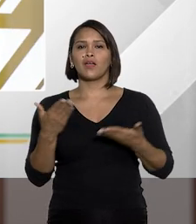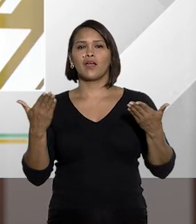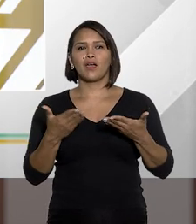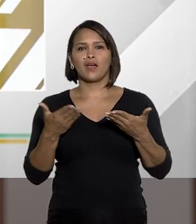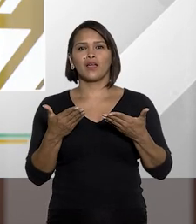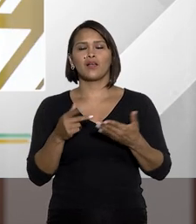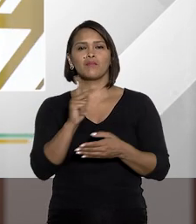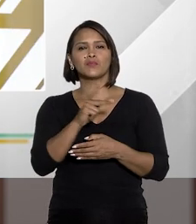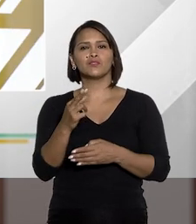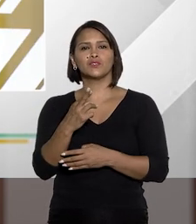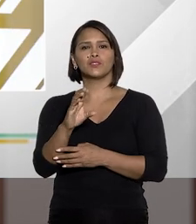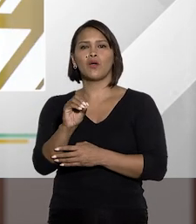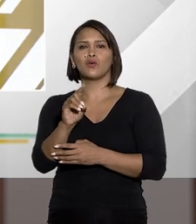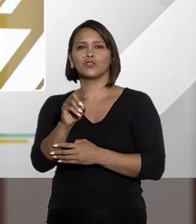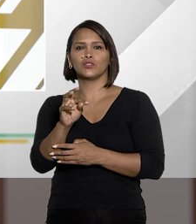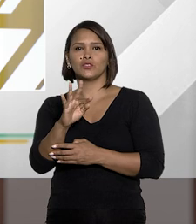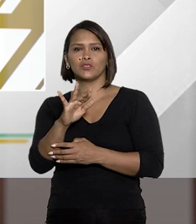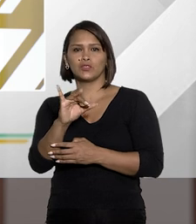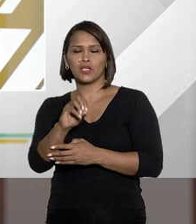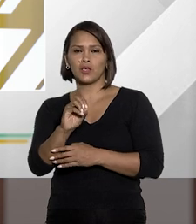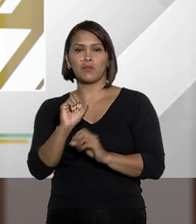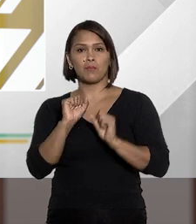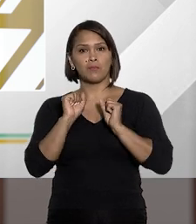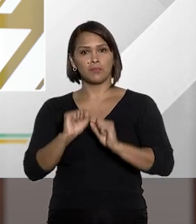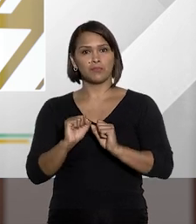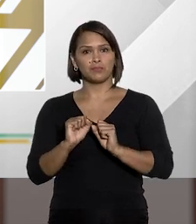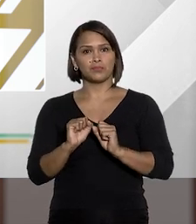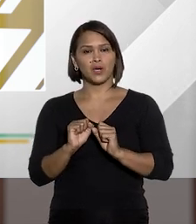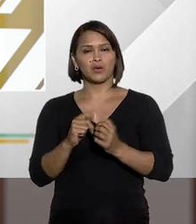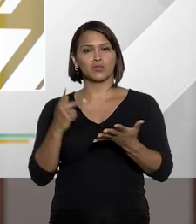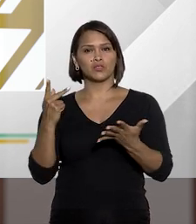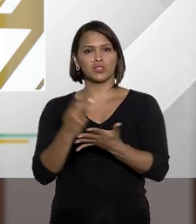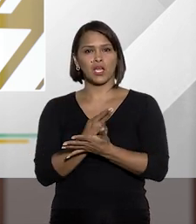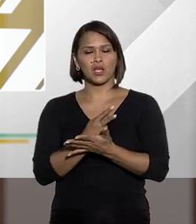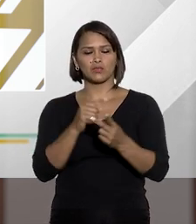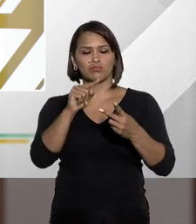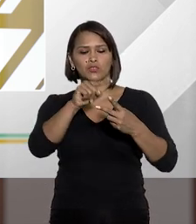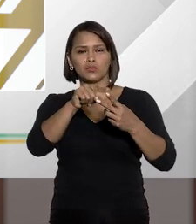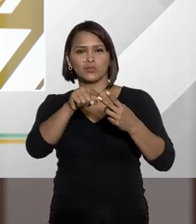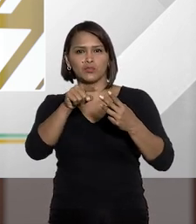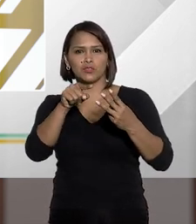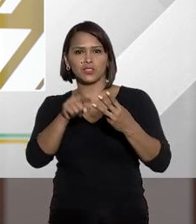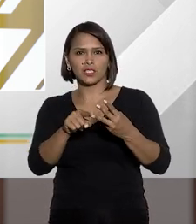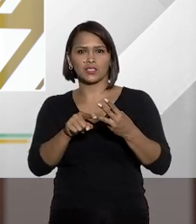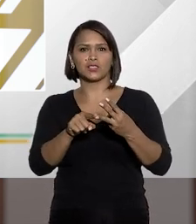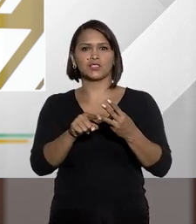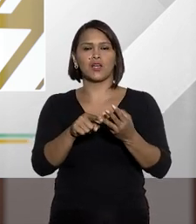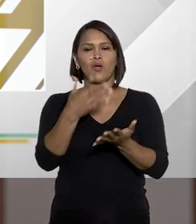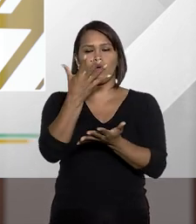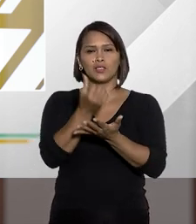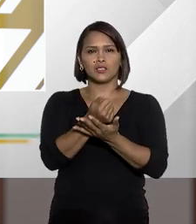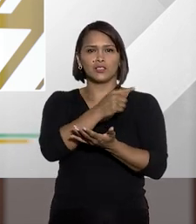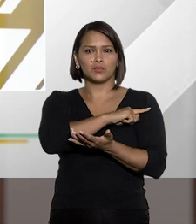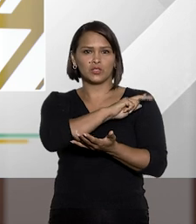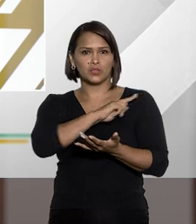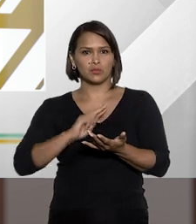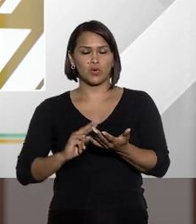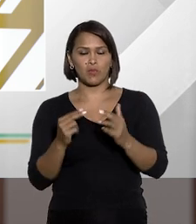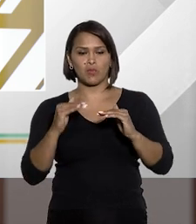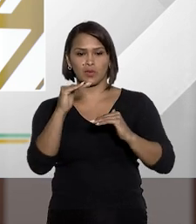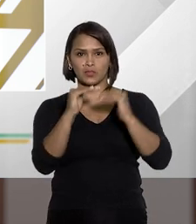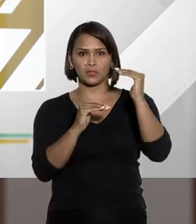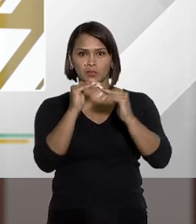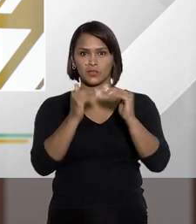Ok, agora, professor Rogério, pode haver tipificação de medida adotada por agente público